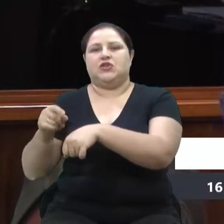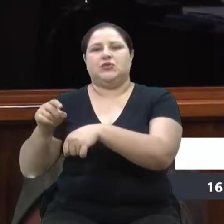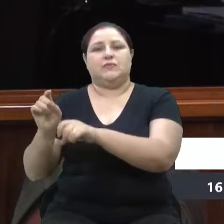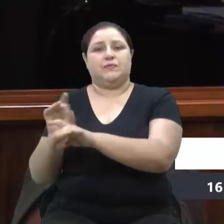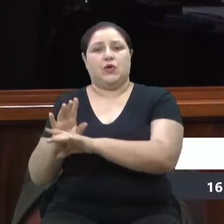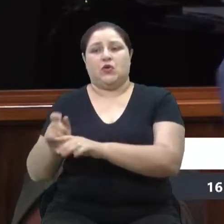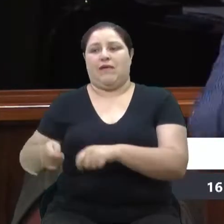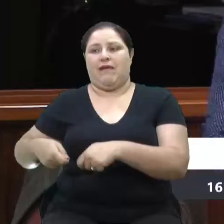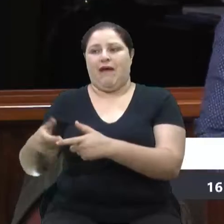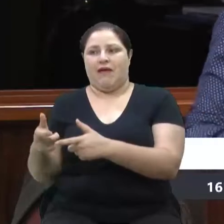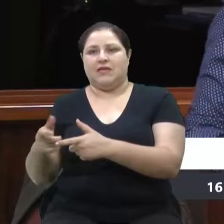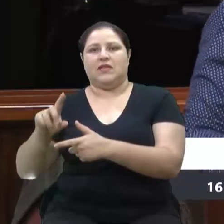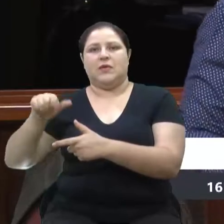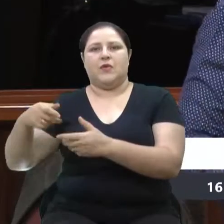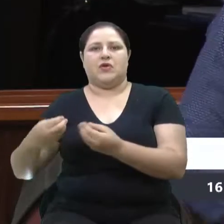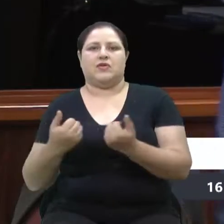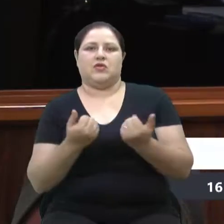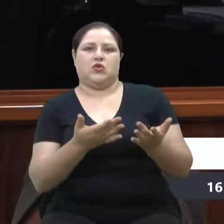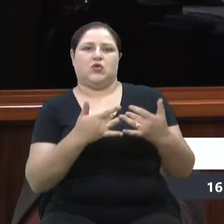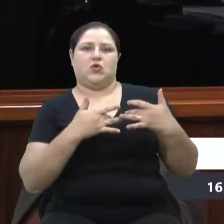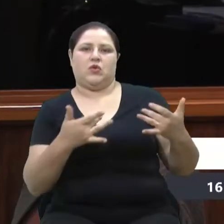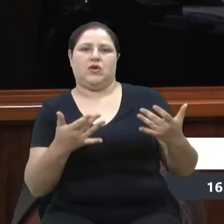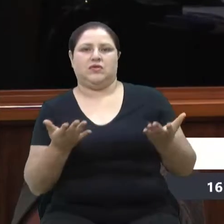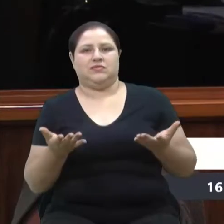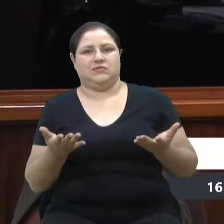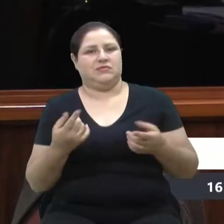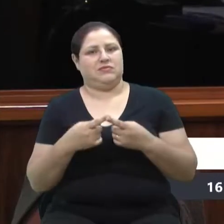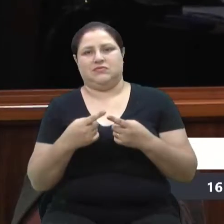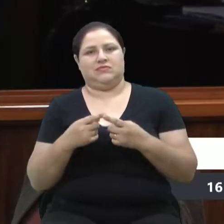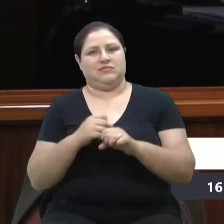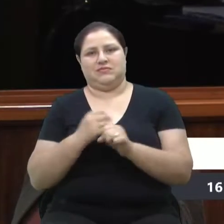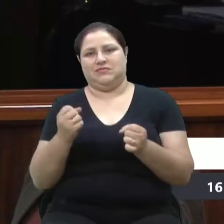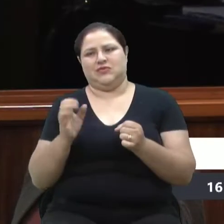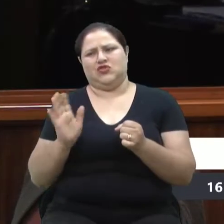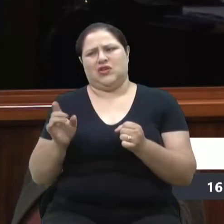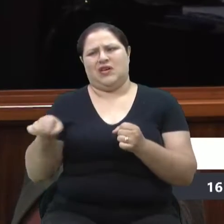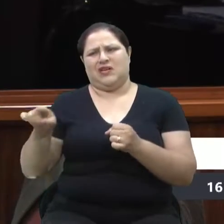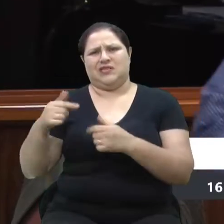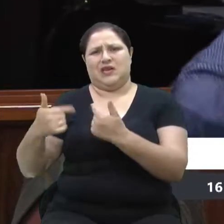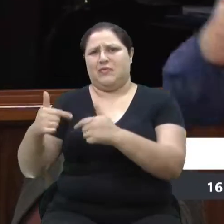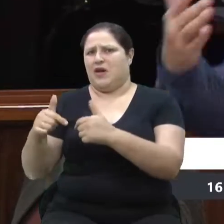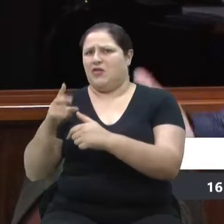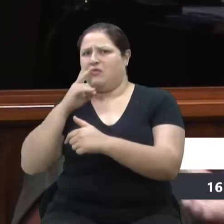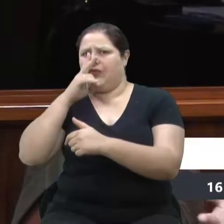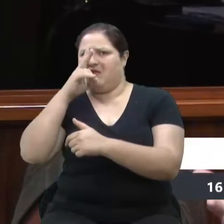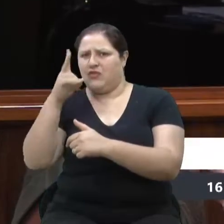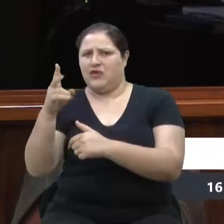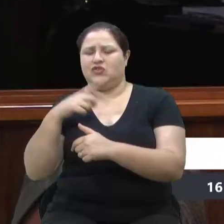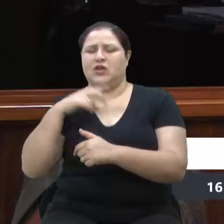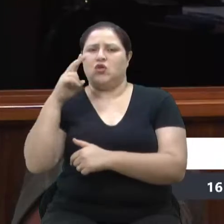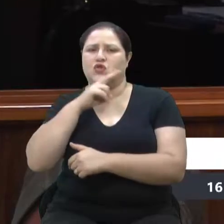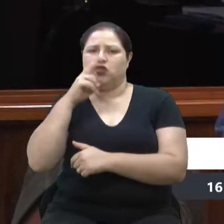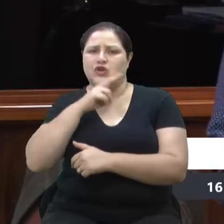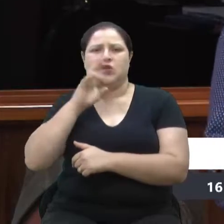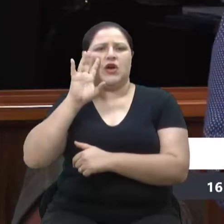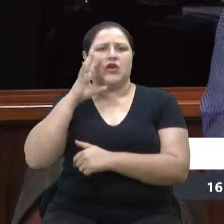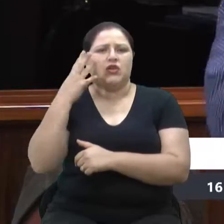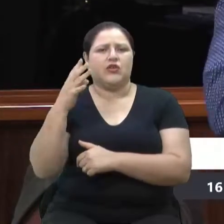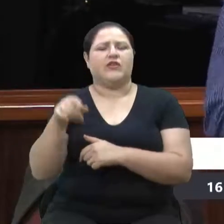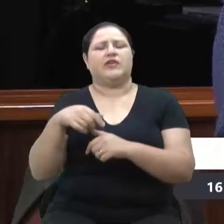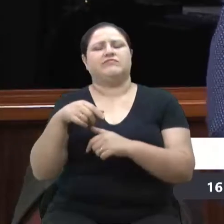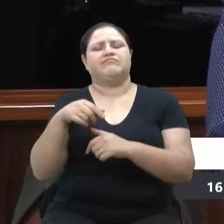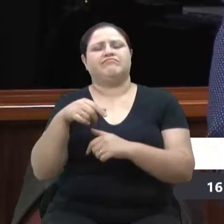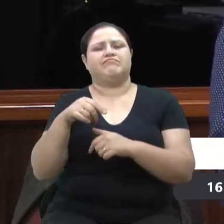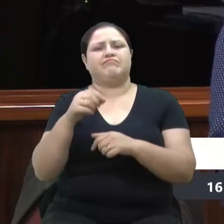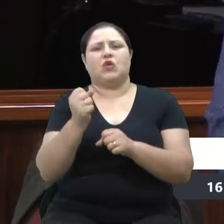dão conta de um trabalho que é muito grande. Então, a primeira questão é essa. E a urgência de resolver, seja na construção de um parque de proteção